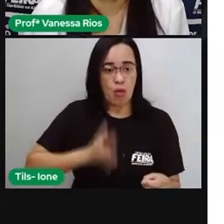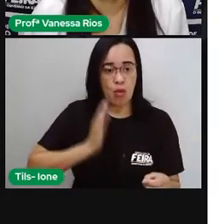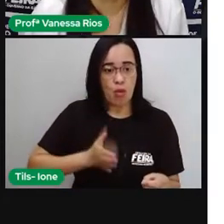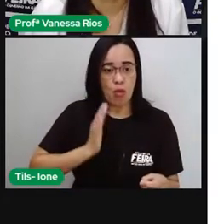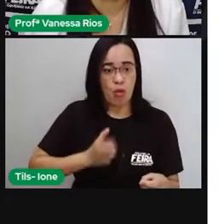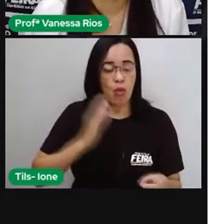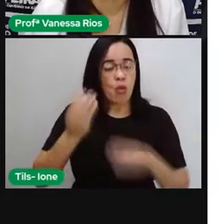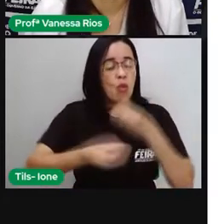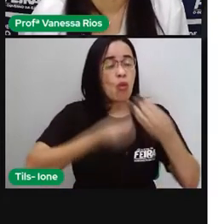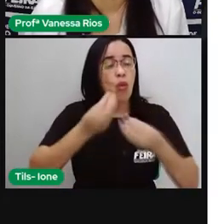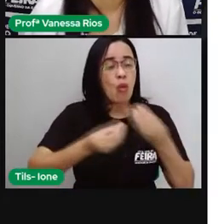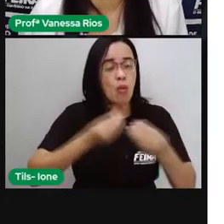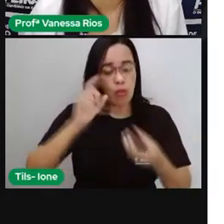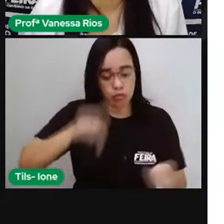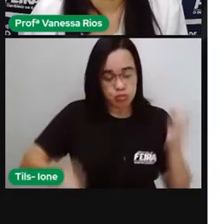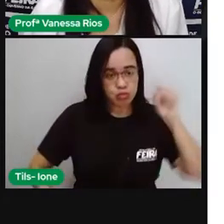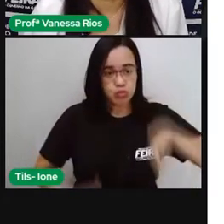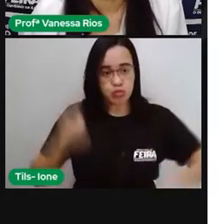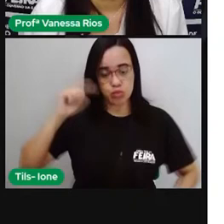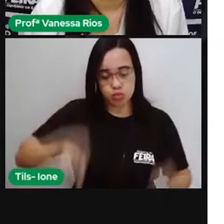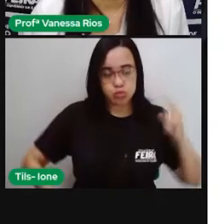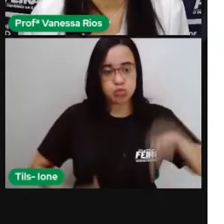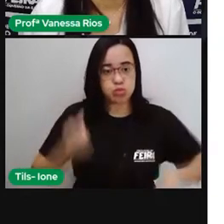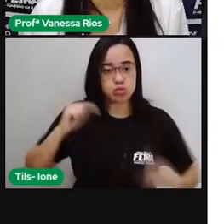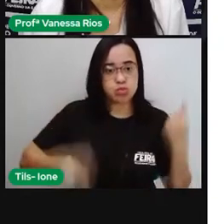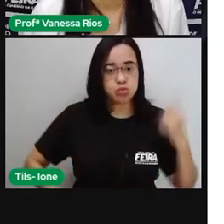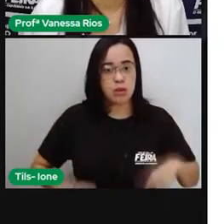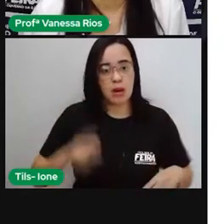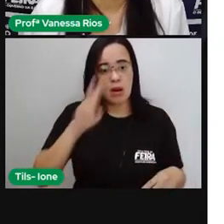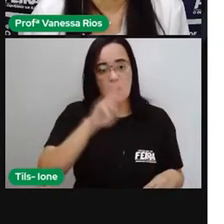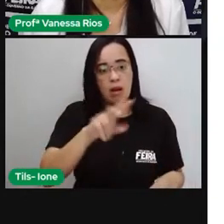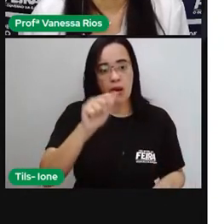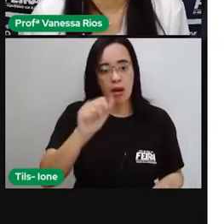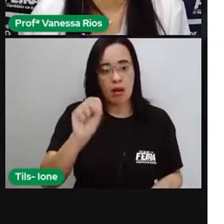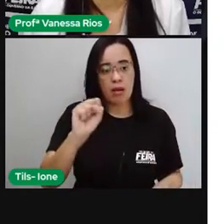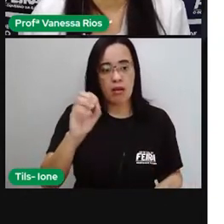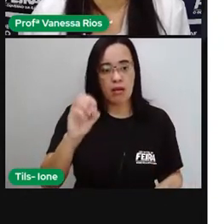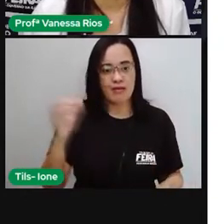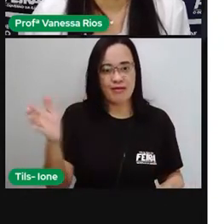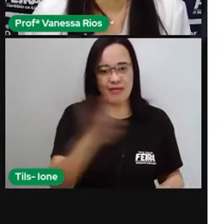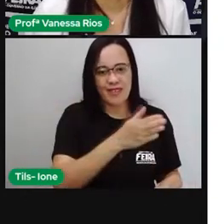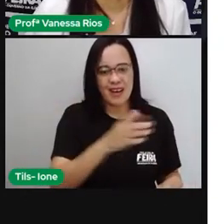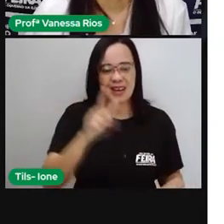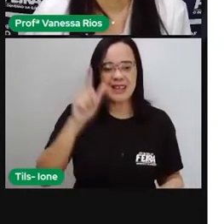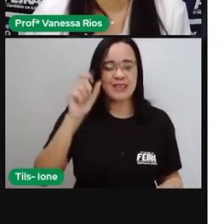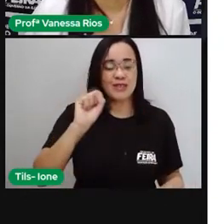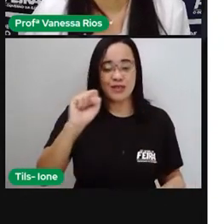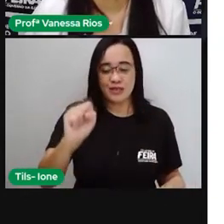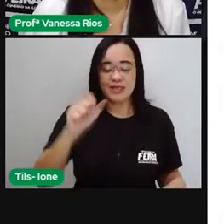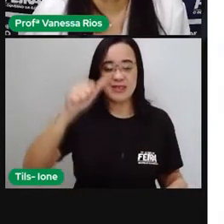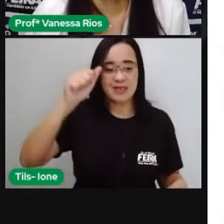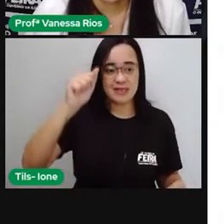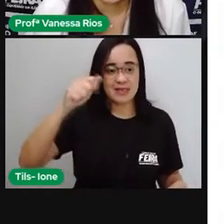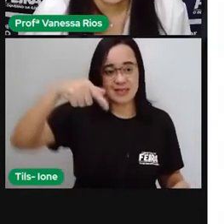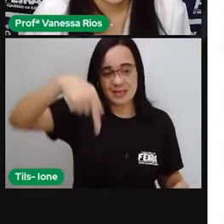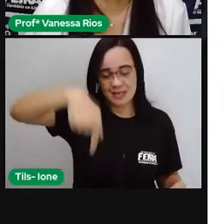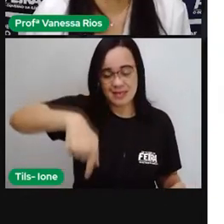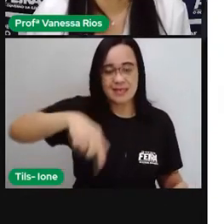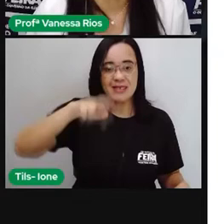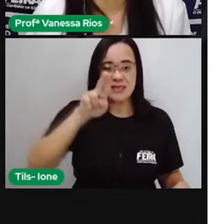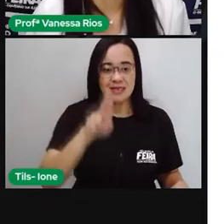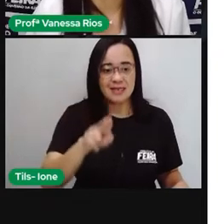cardiovascular, são os vasos sanguíneos. E os vasos sanguíneos são um grande sistema de tubos